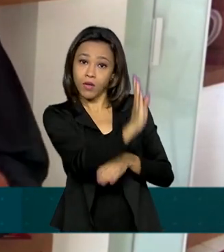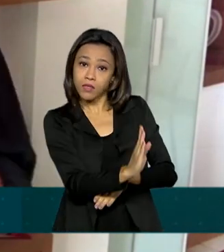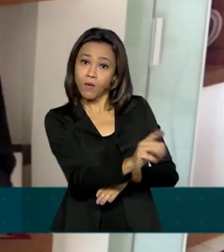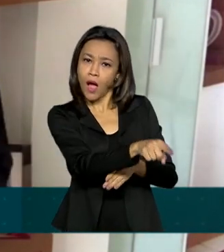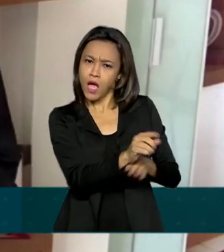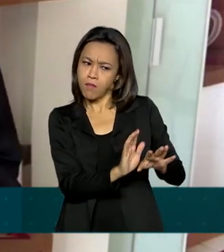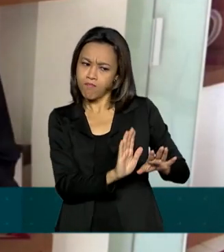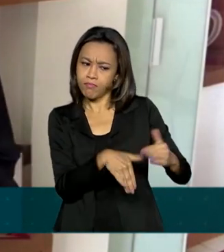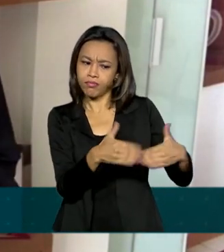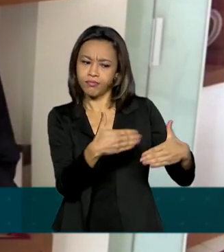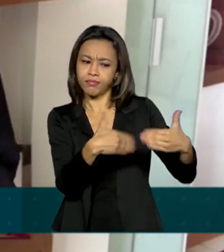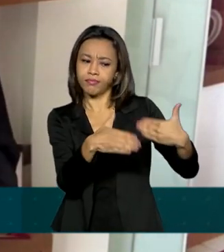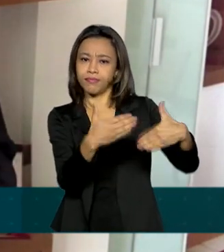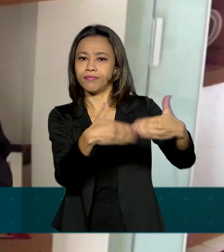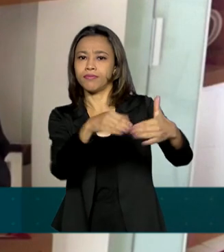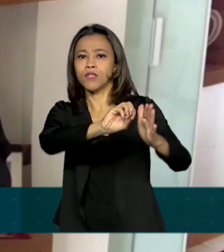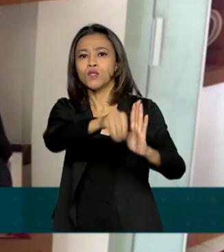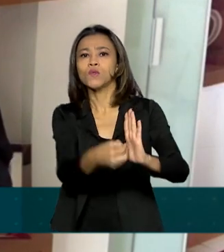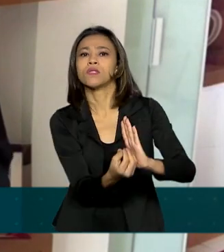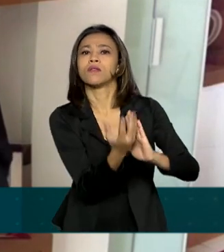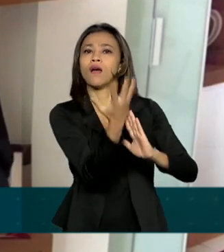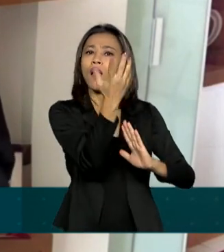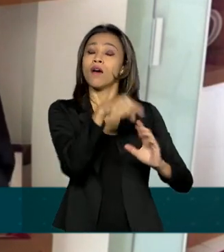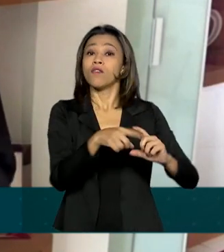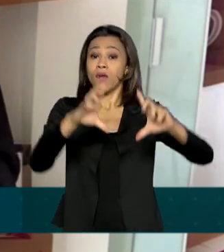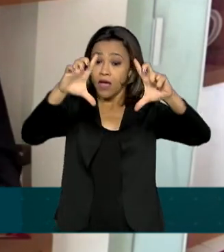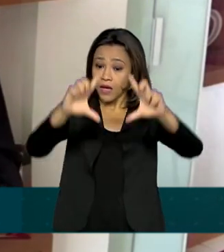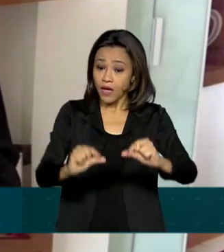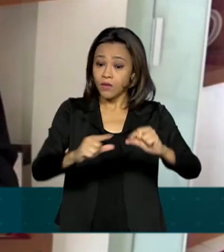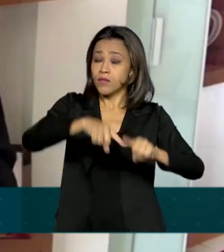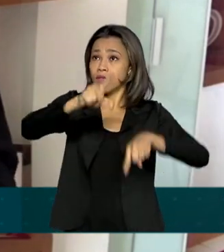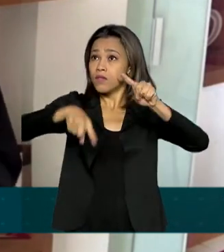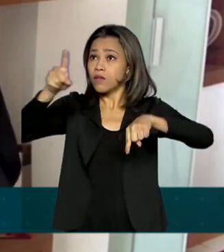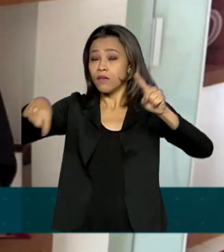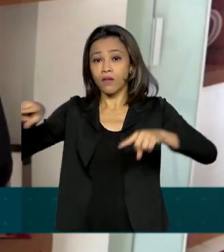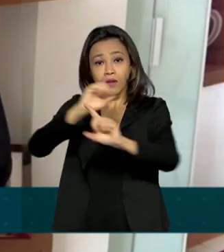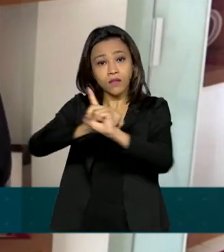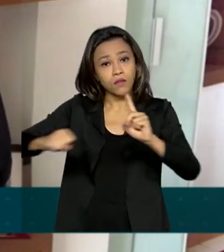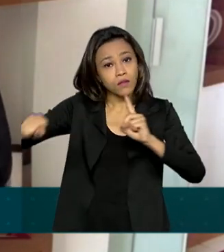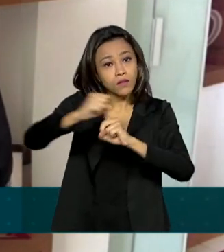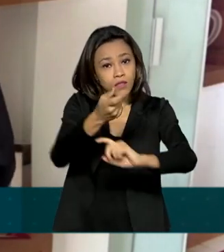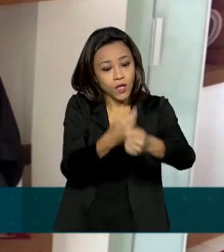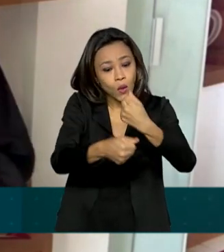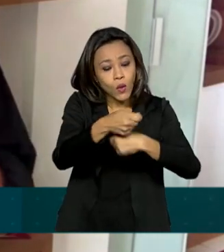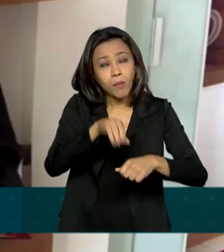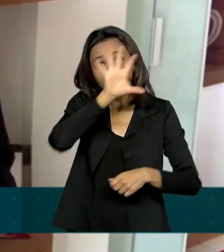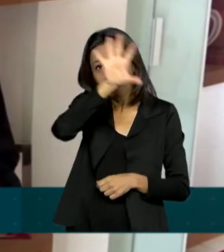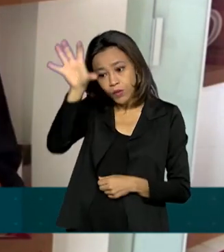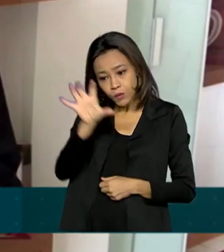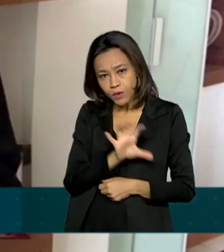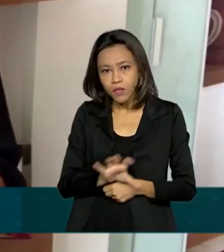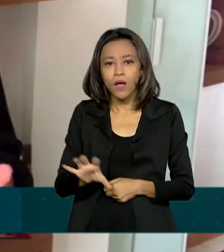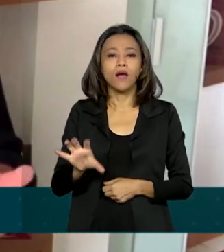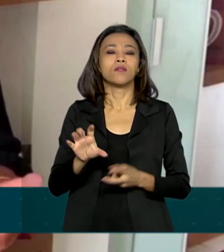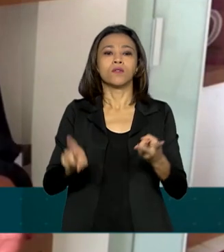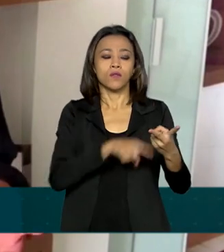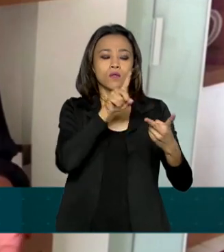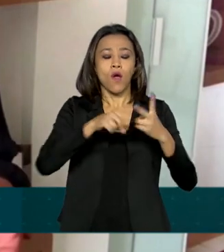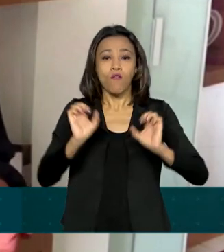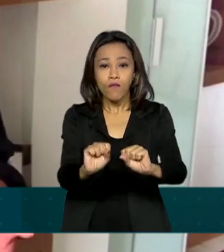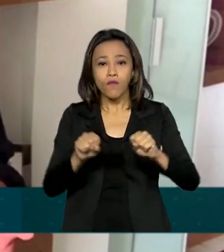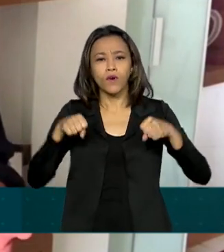econômico sustentável, reduzir desigualdades socioeconômicas e regionais, fortalecer o